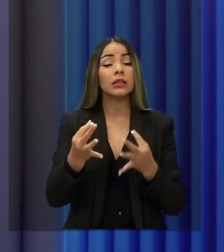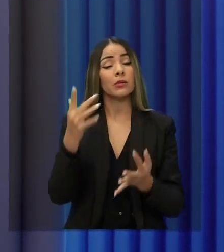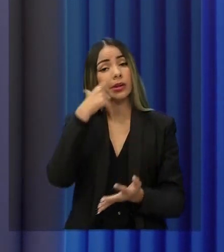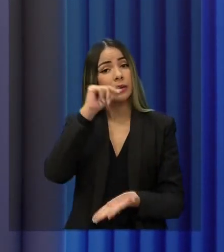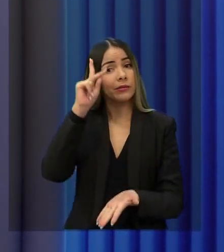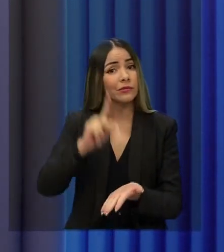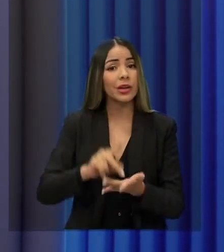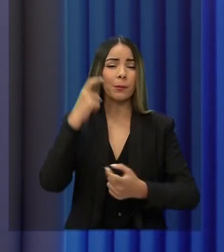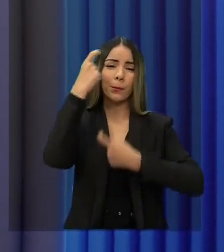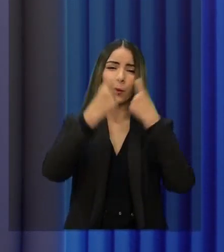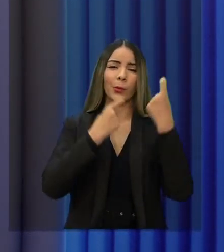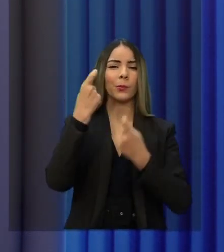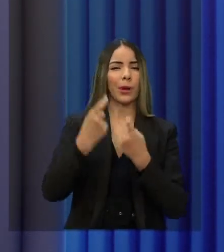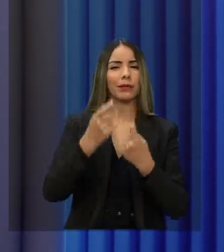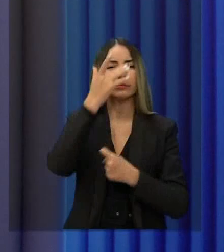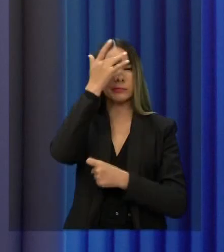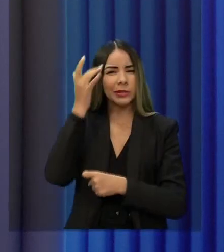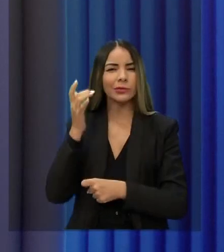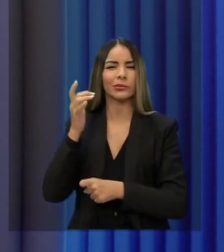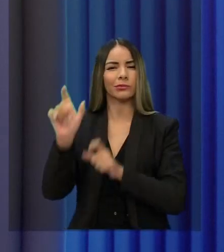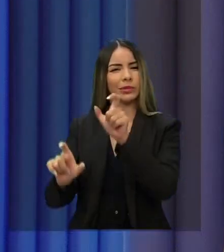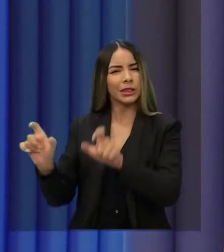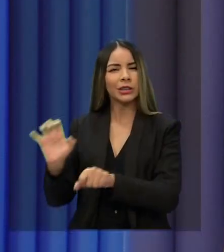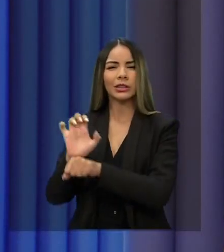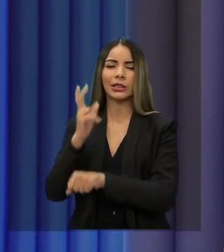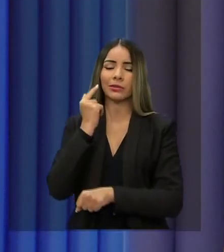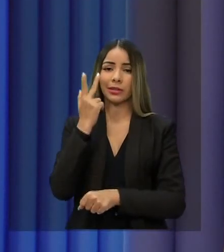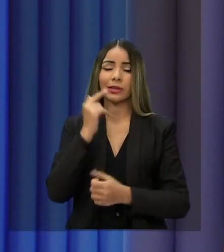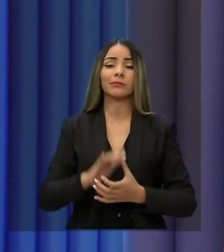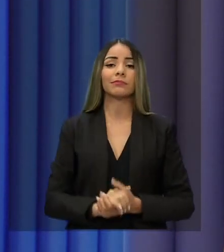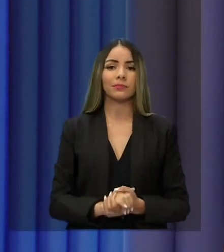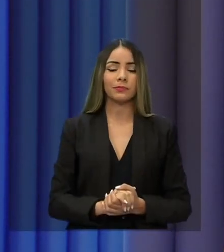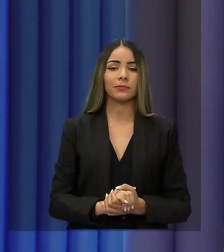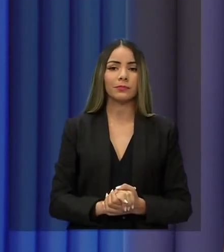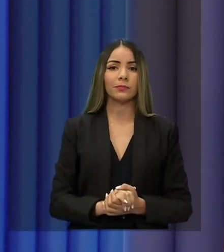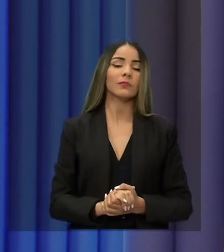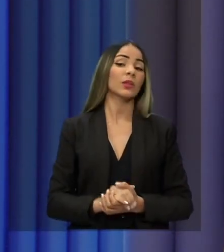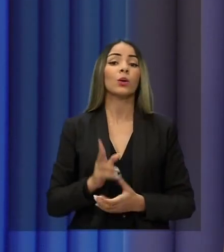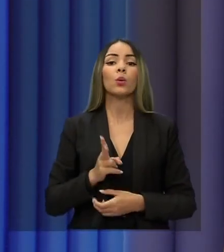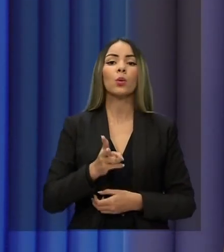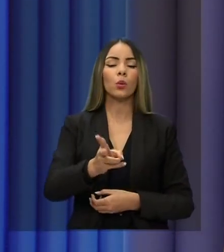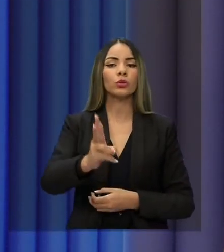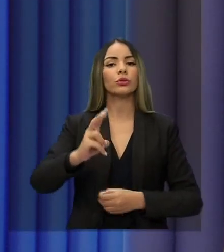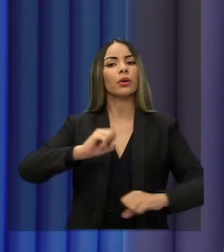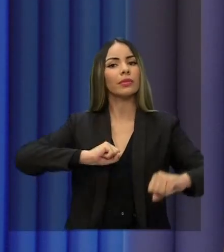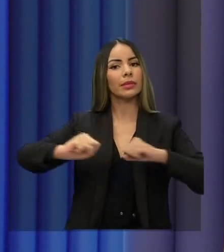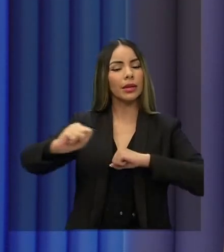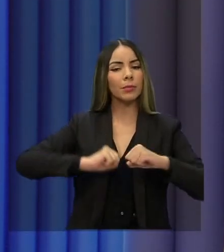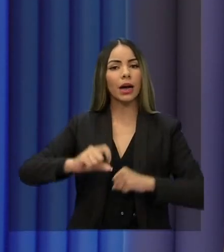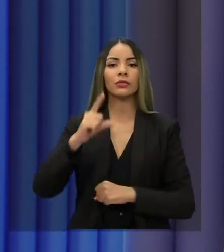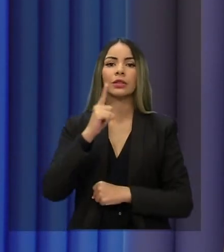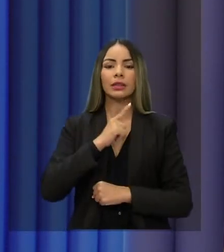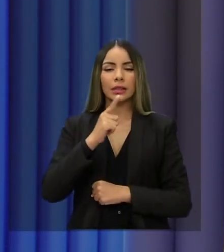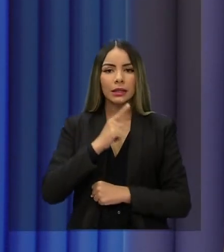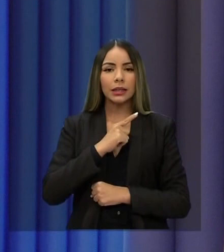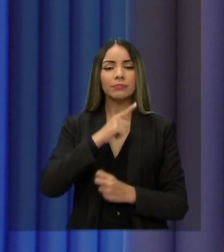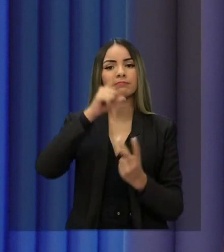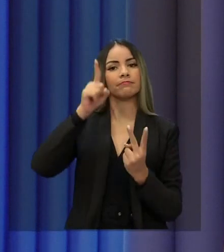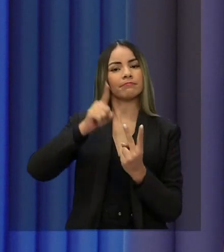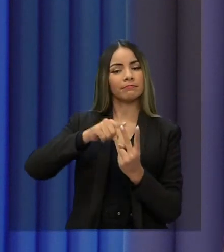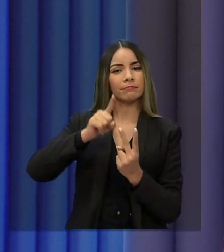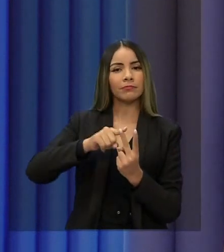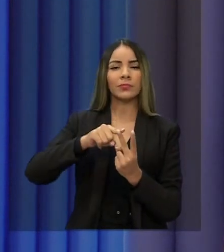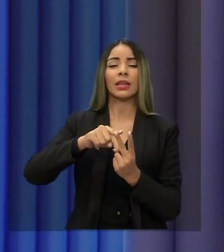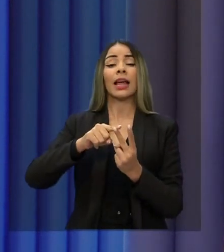com o cearense, quem está brigando somente pelo poder. Seguindo com o nosso debate, este bloco é de perguntas com temas determinados por